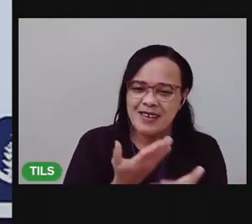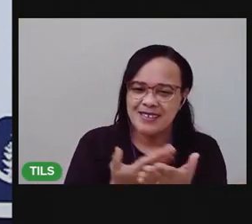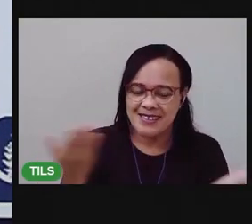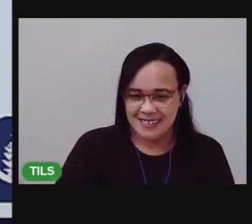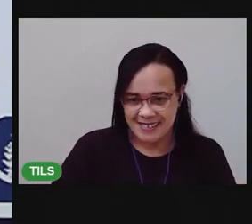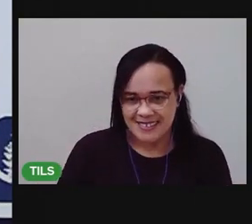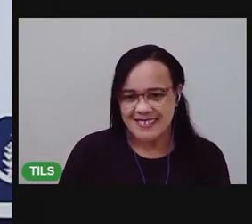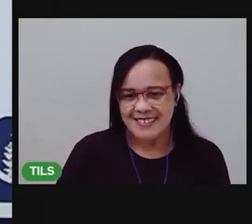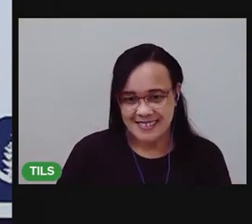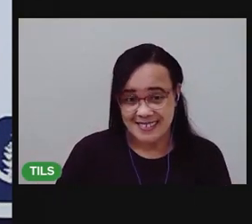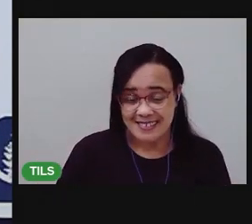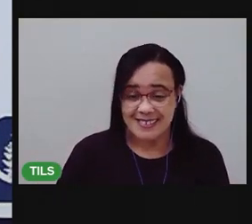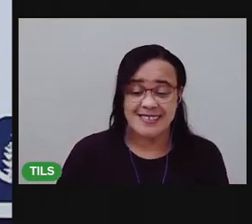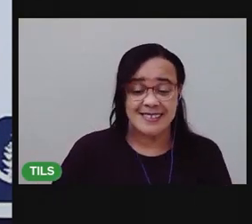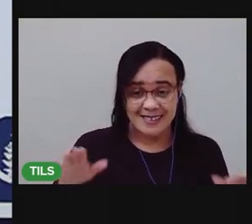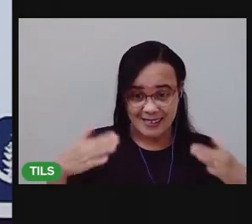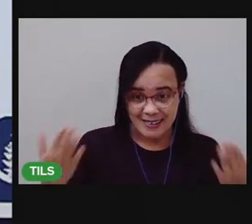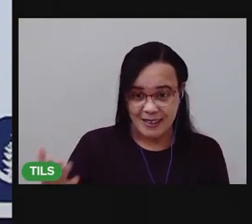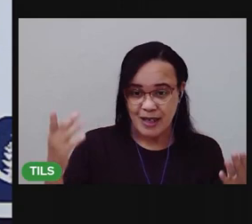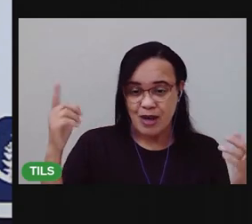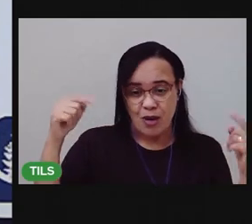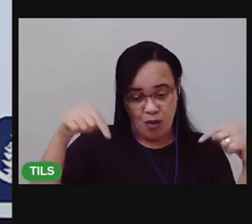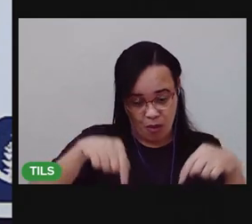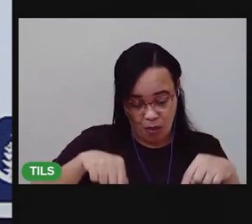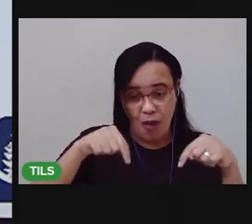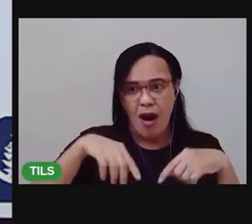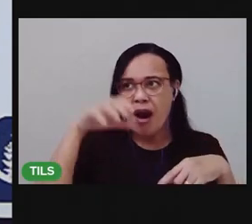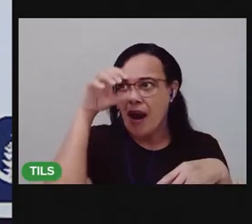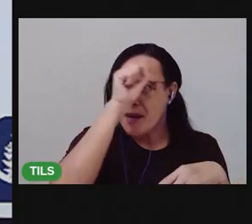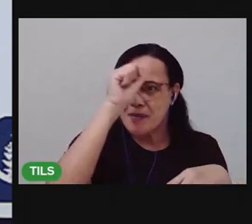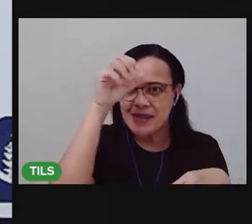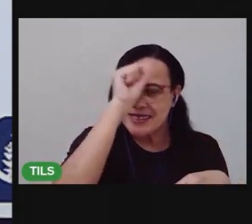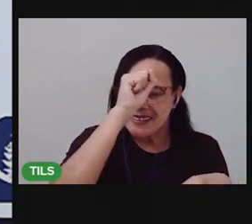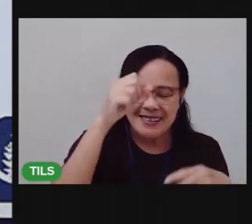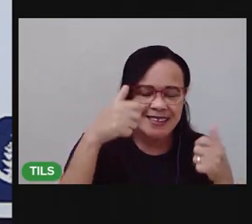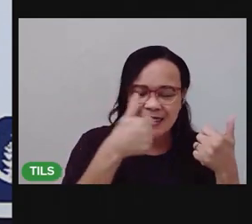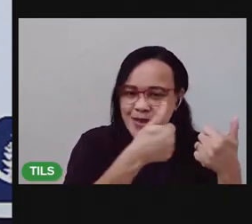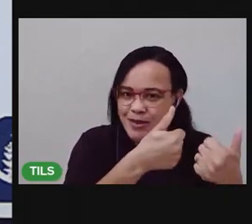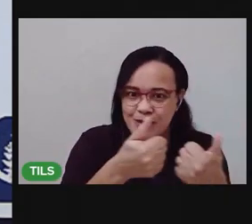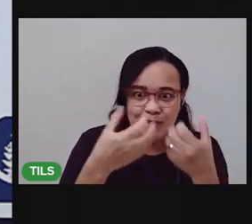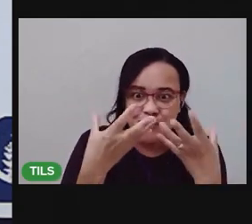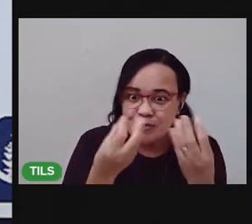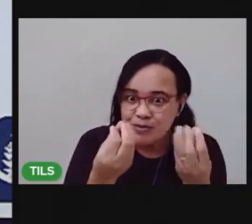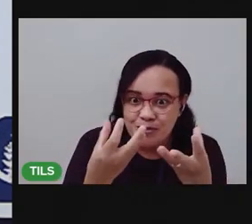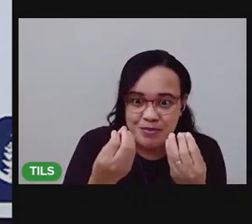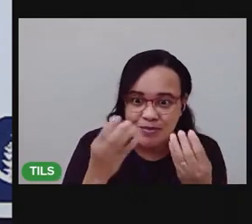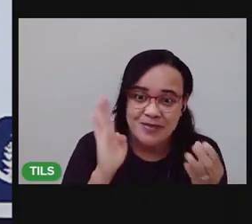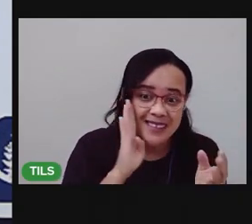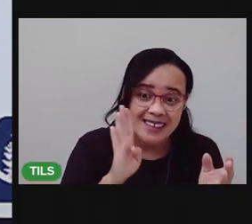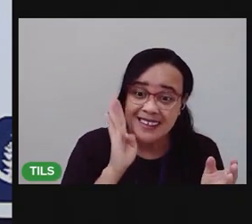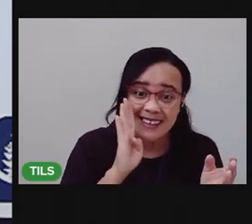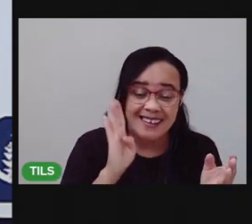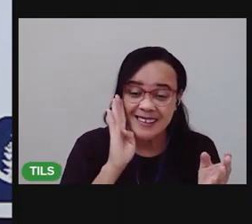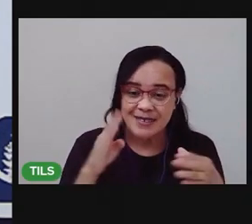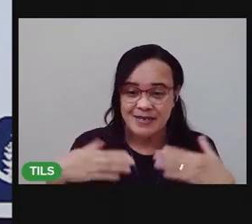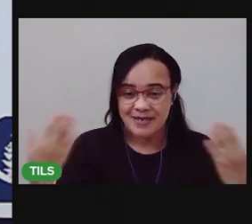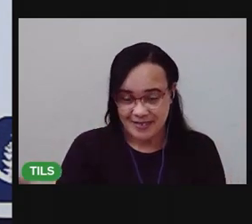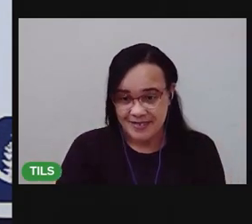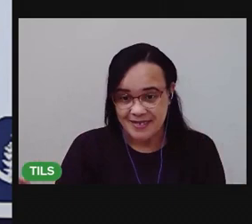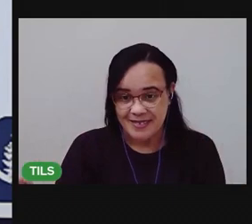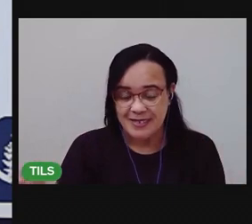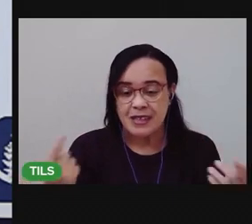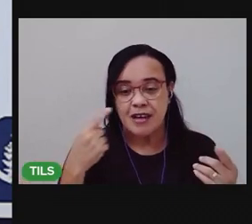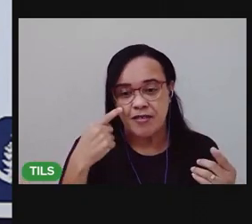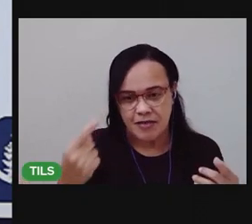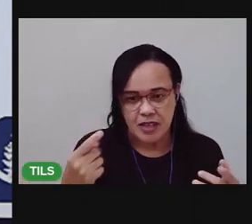Então, crianças, hoje a gente aprendeu muita coisa, muita coisa legal. Vimos que as crianças têm